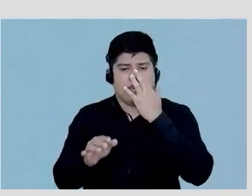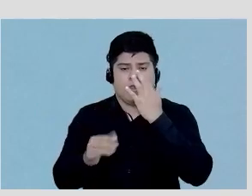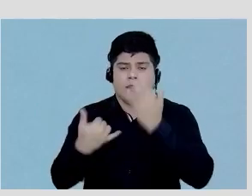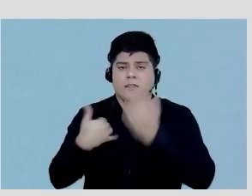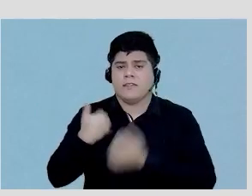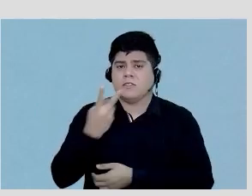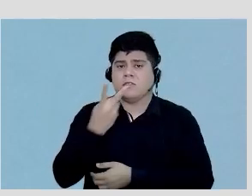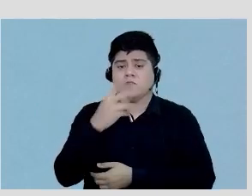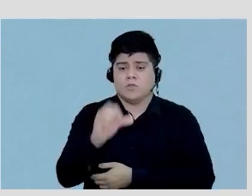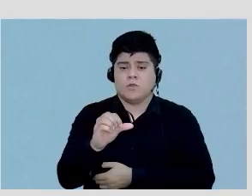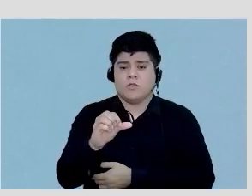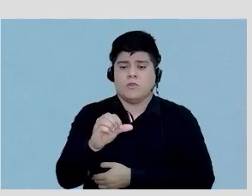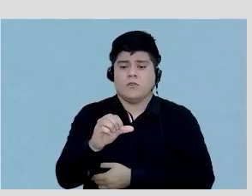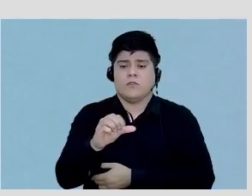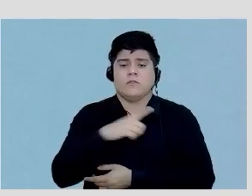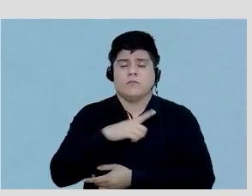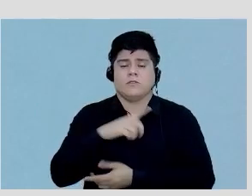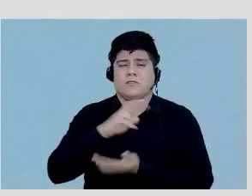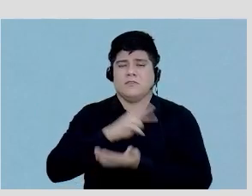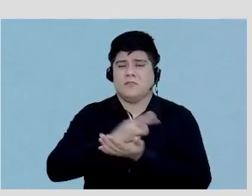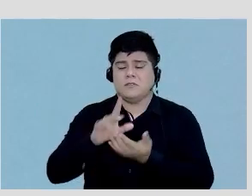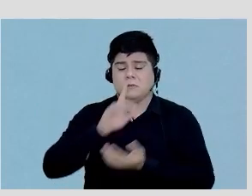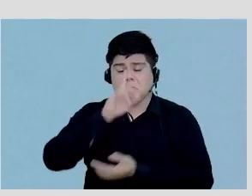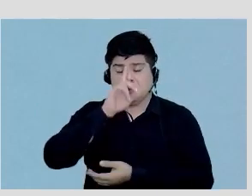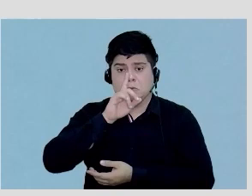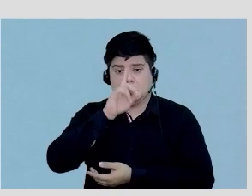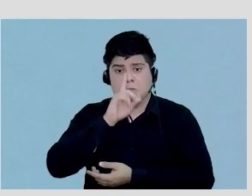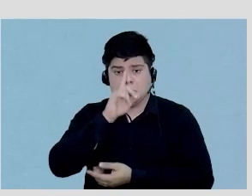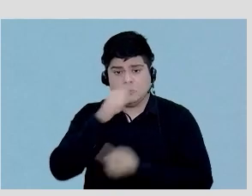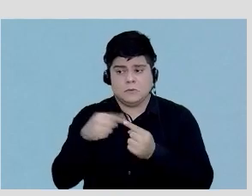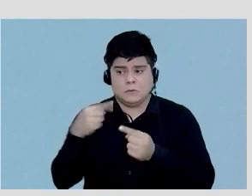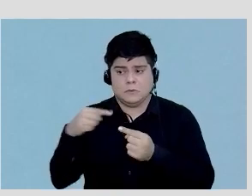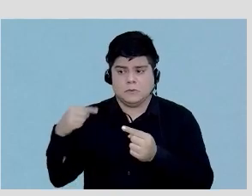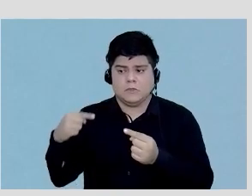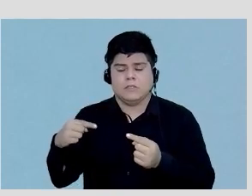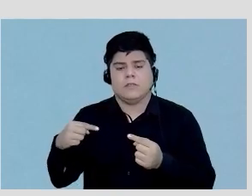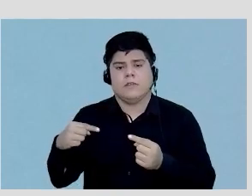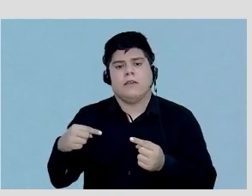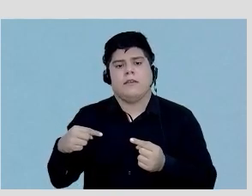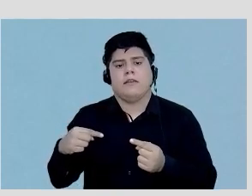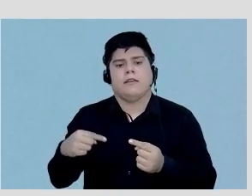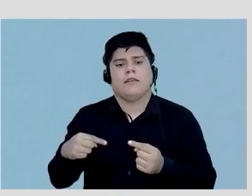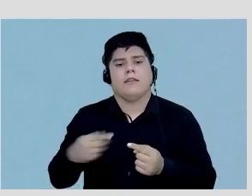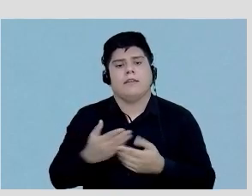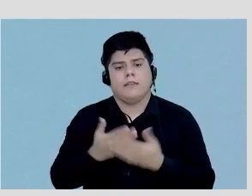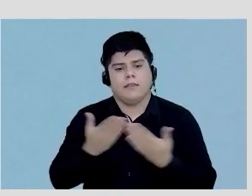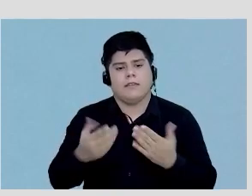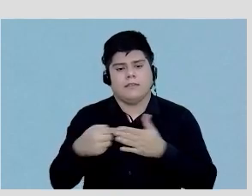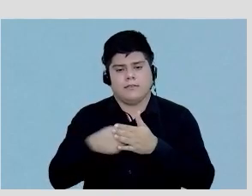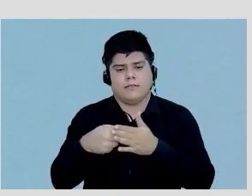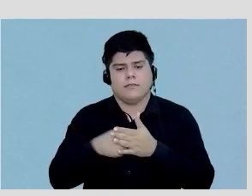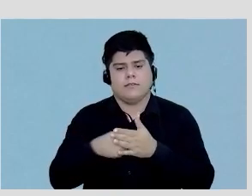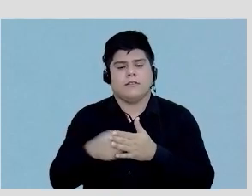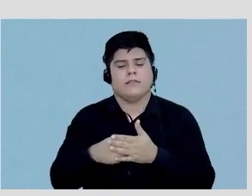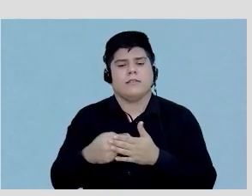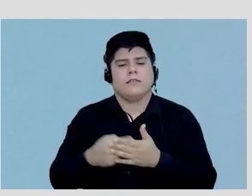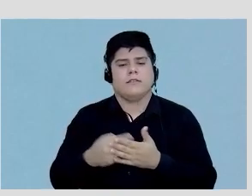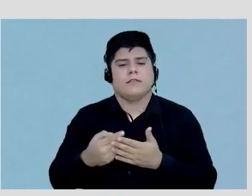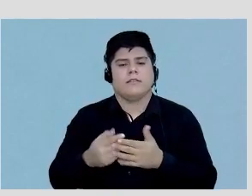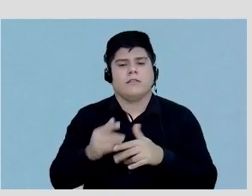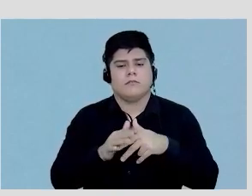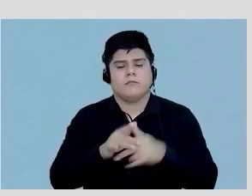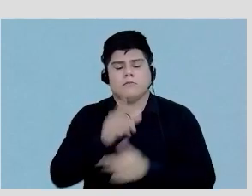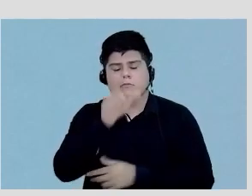29 anos, com vários fatores de risco, né? E que veio fazer o exame com a gente, paciente mais